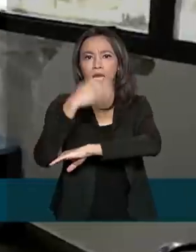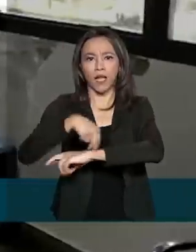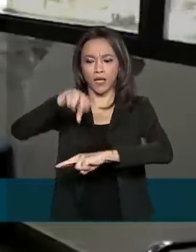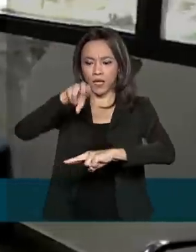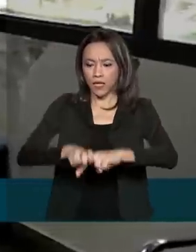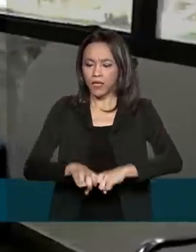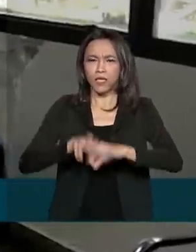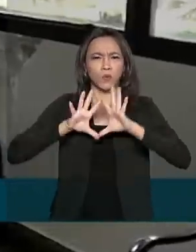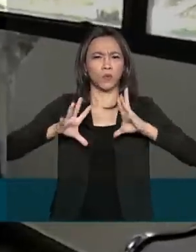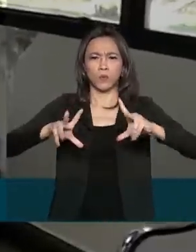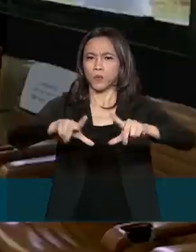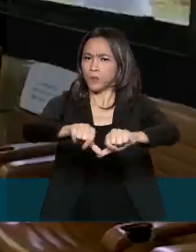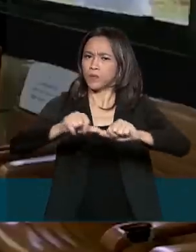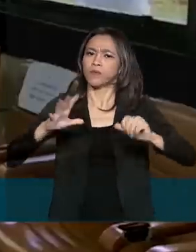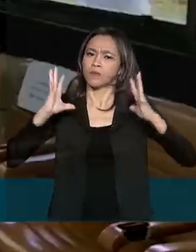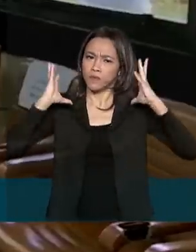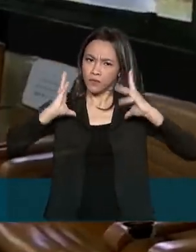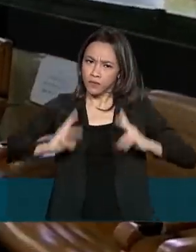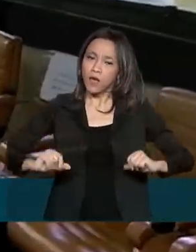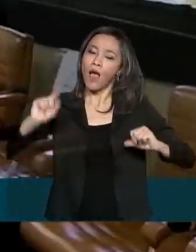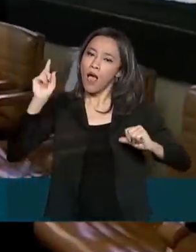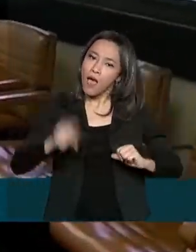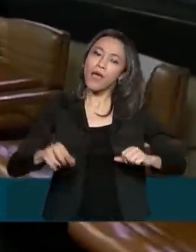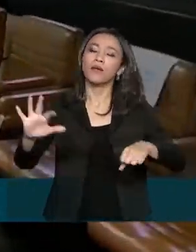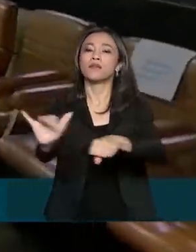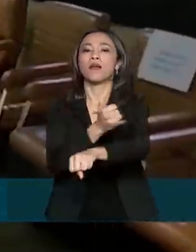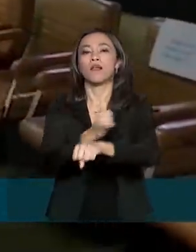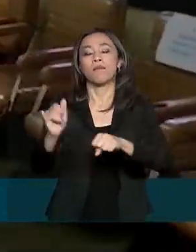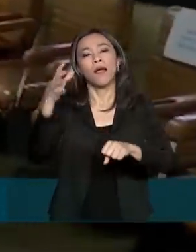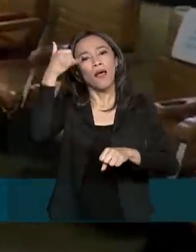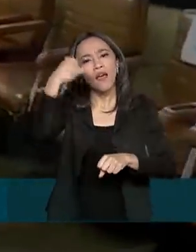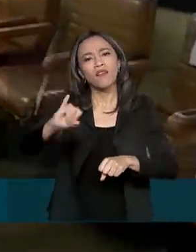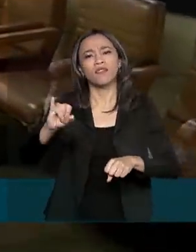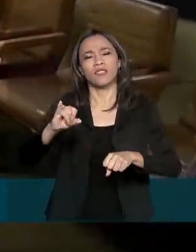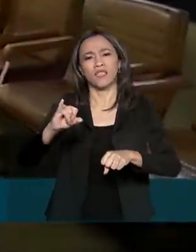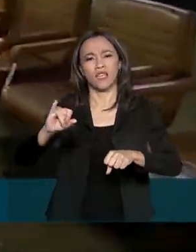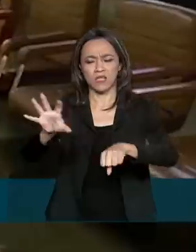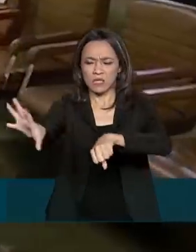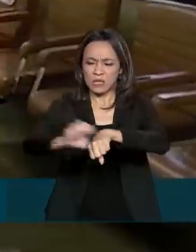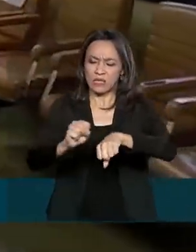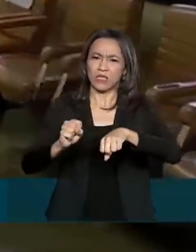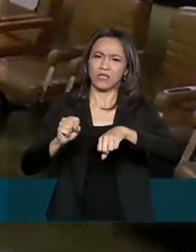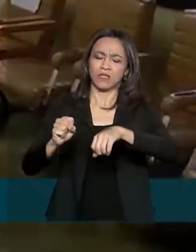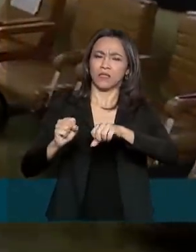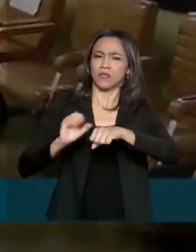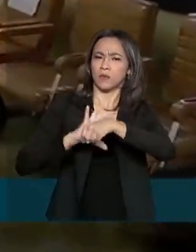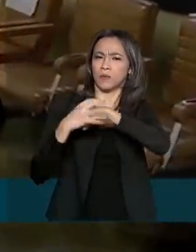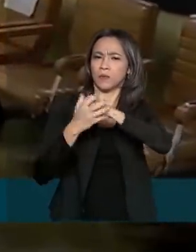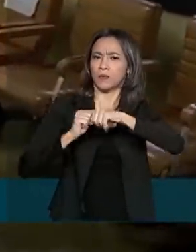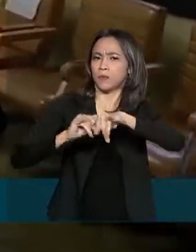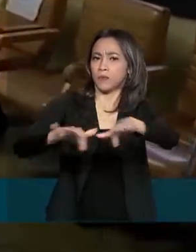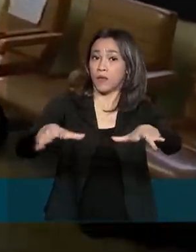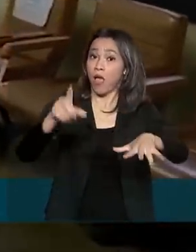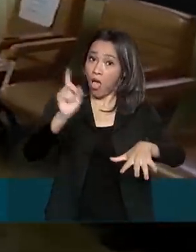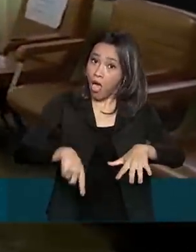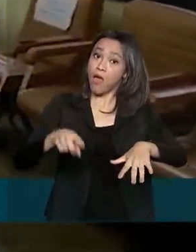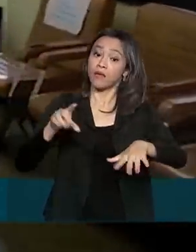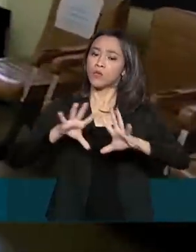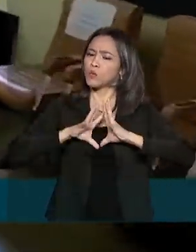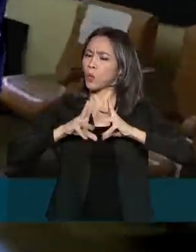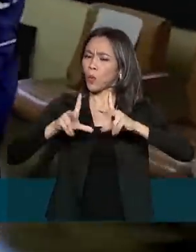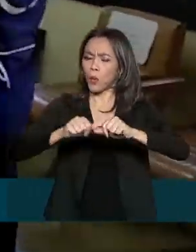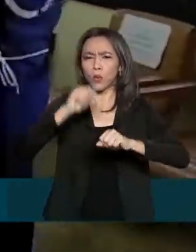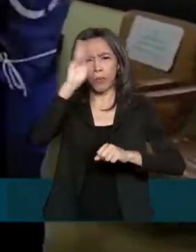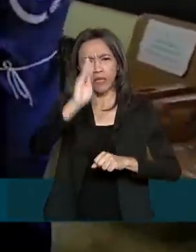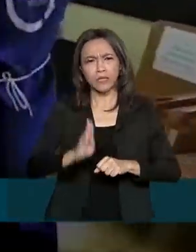placas. A medida faz parte das ações de prevenção ao novo coronavírus, feitas pelos militares em todo o país.